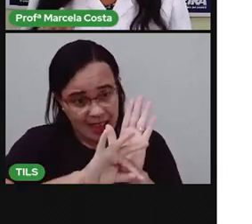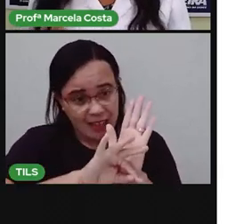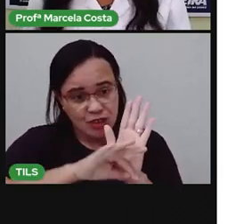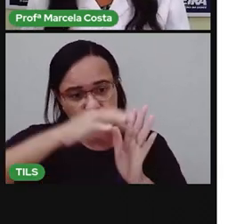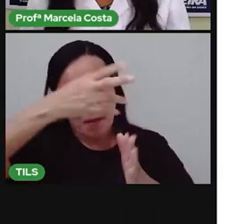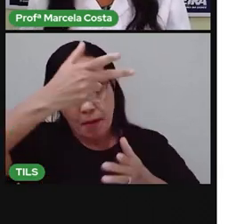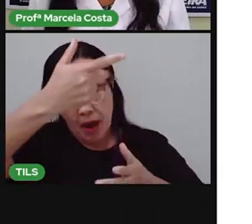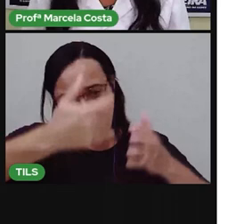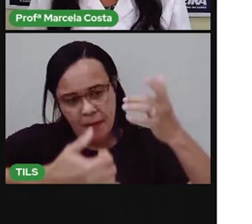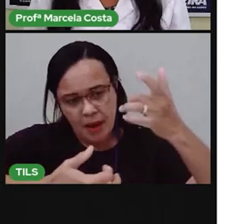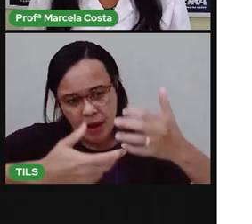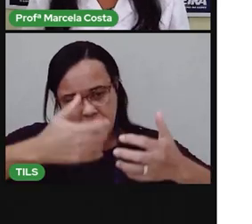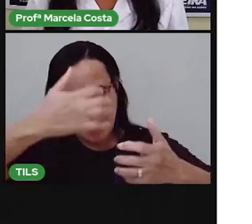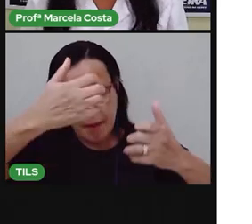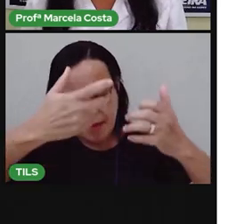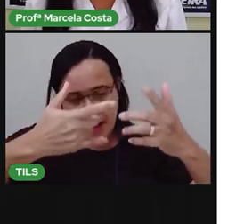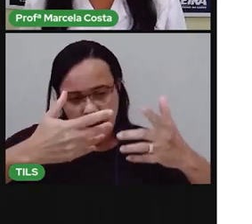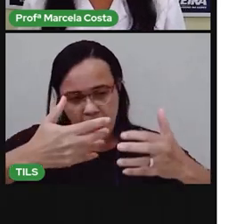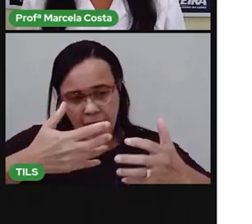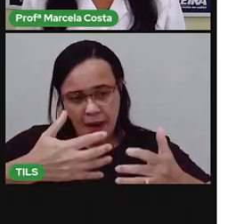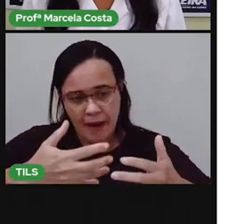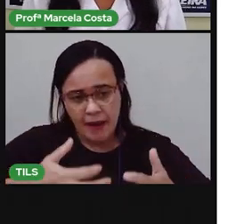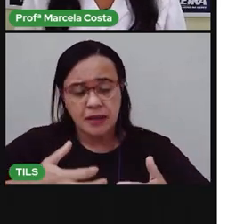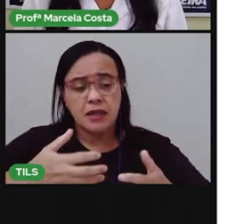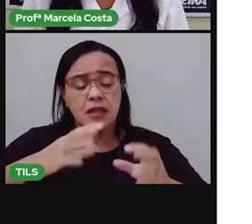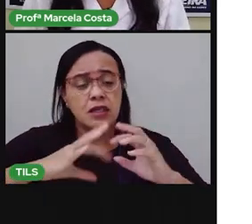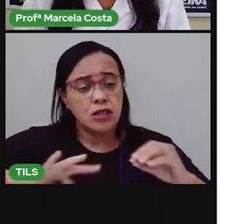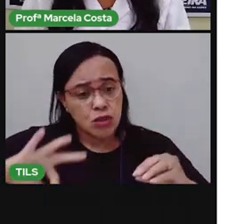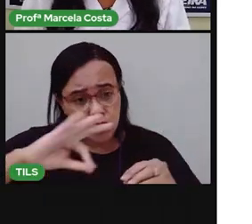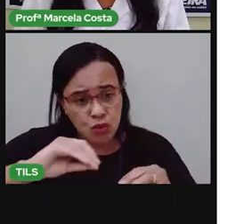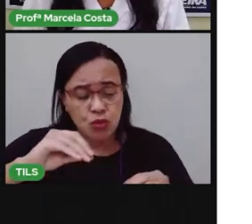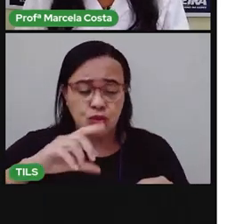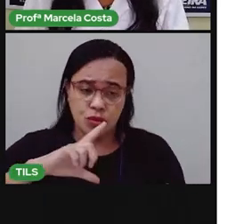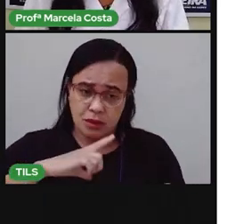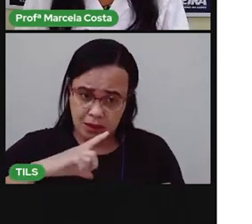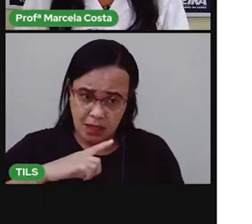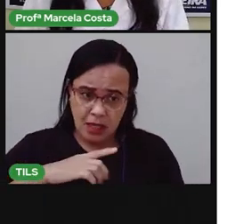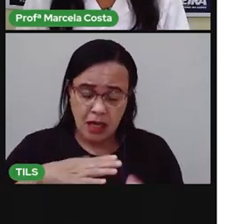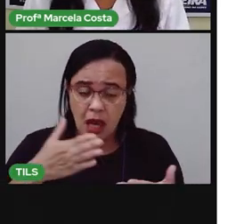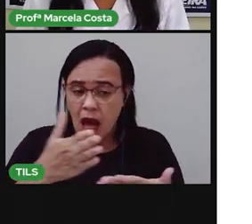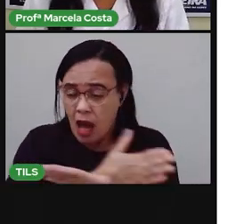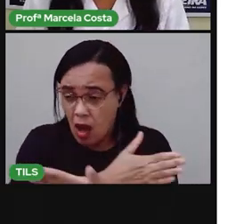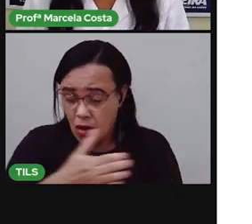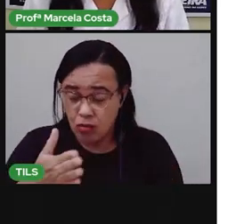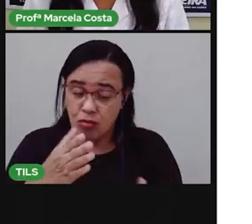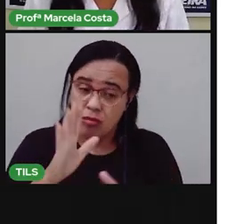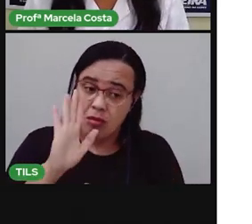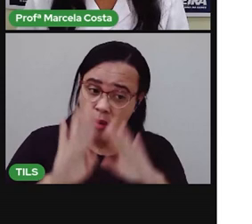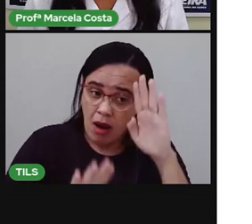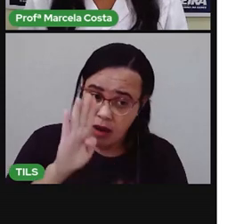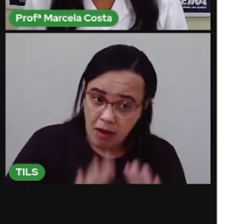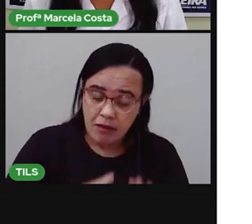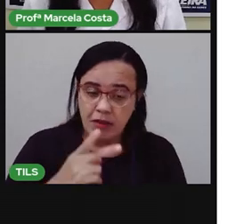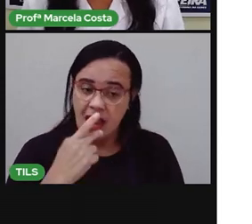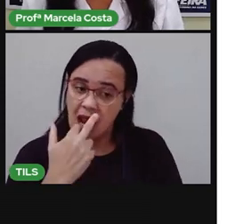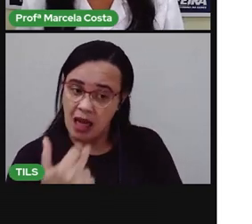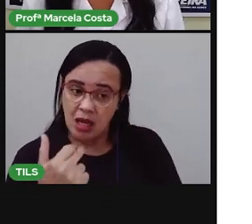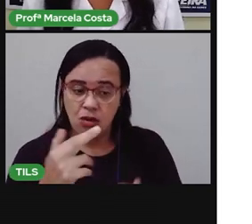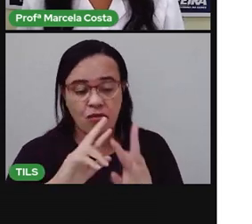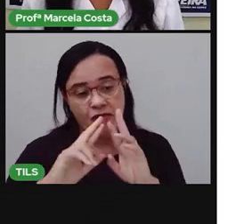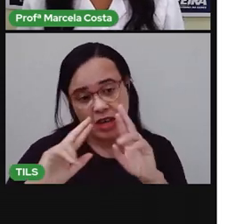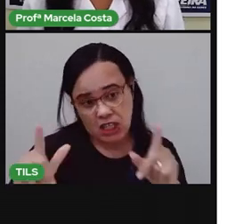algumas palavras que são em inglês, mas você consegue localizar nas embalagens, nos